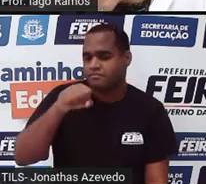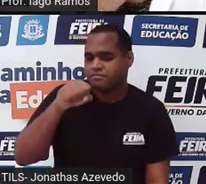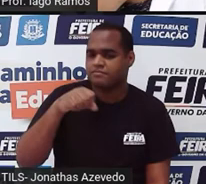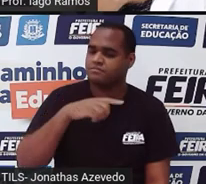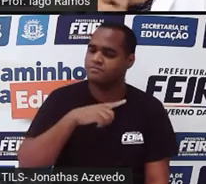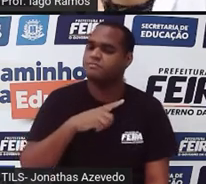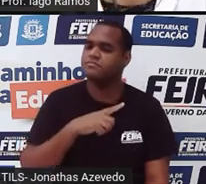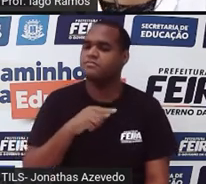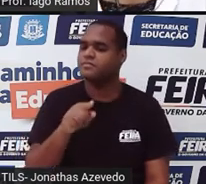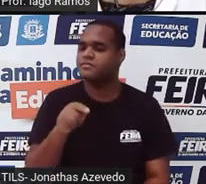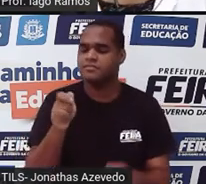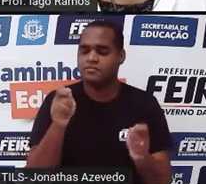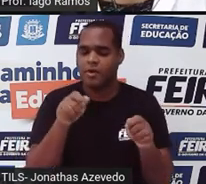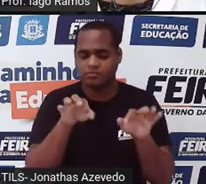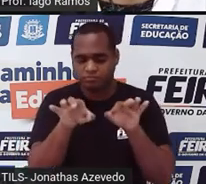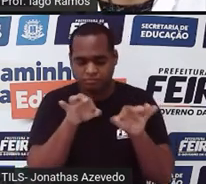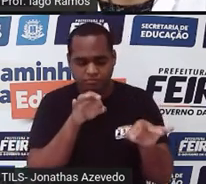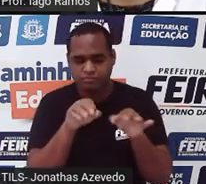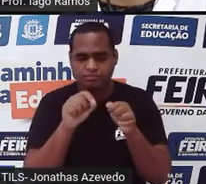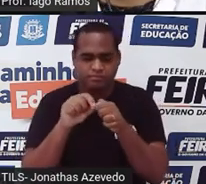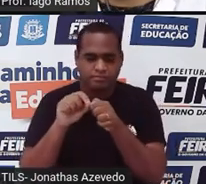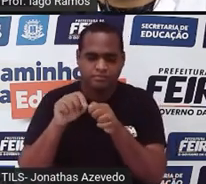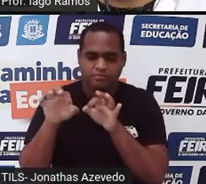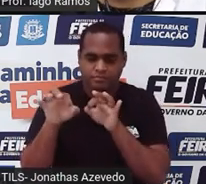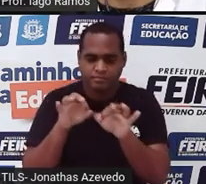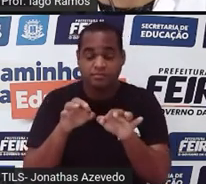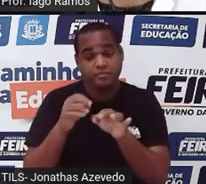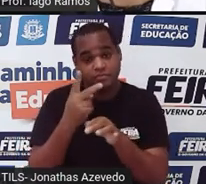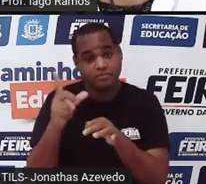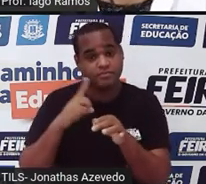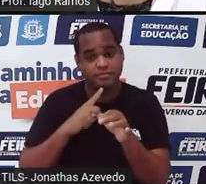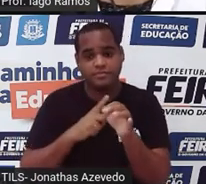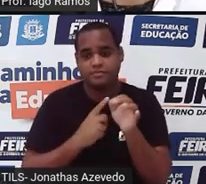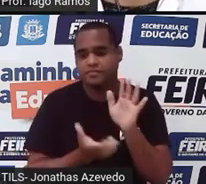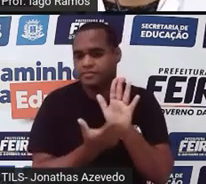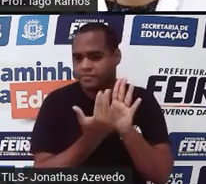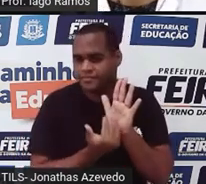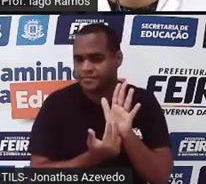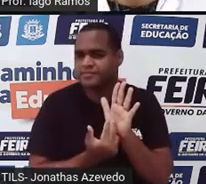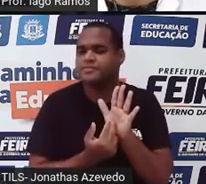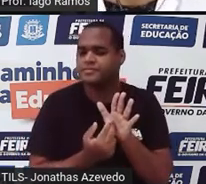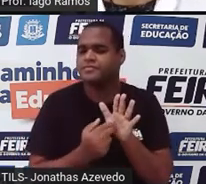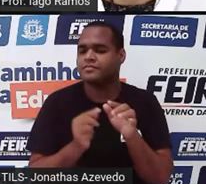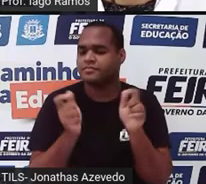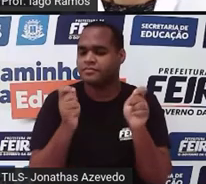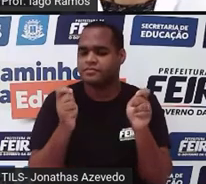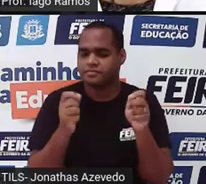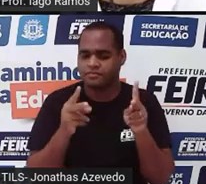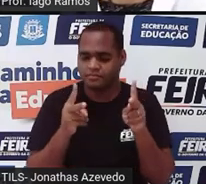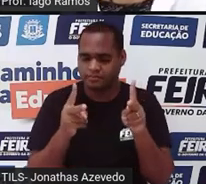para fazer as próximas duas figuras que vão continuar